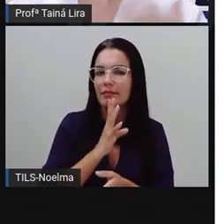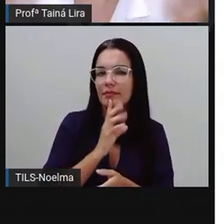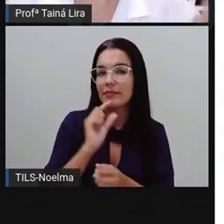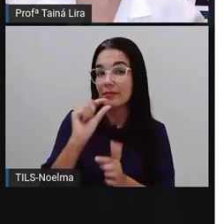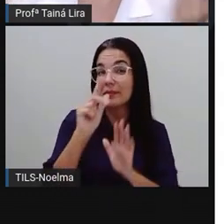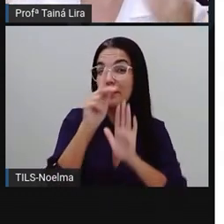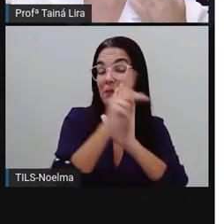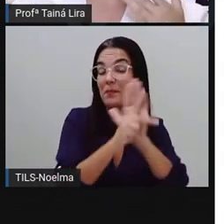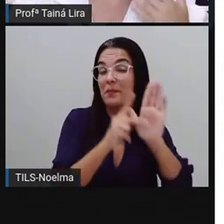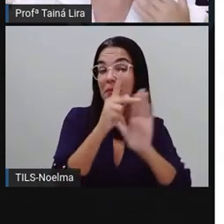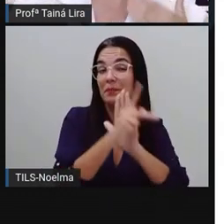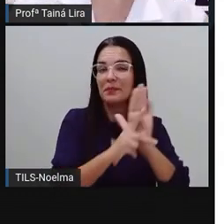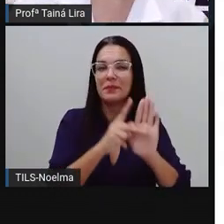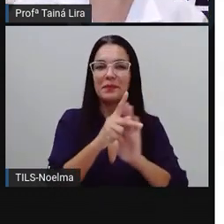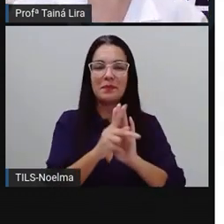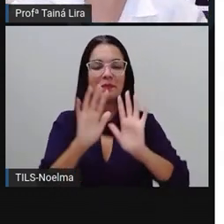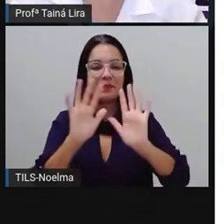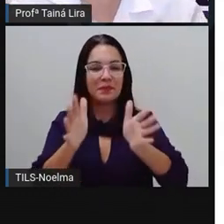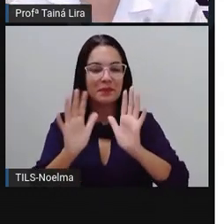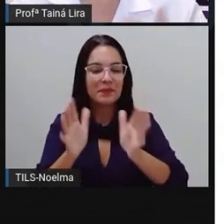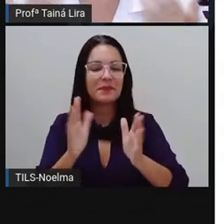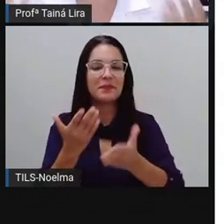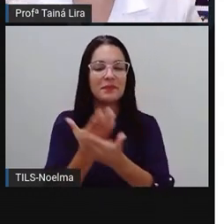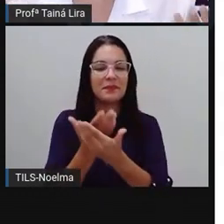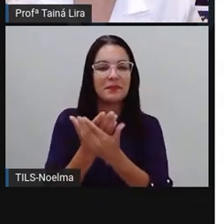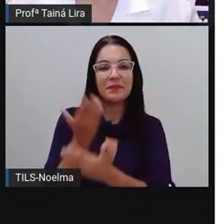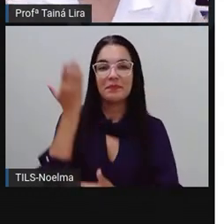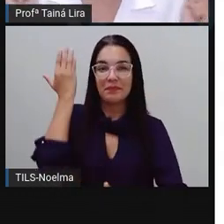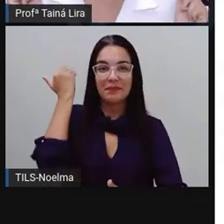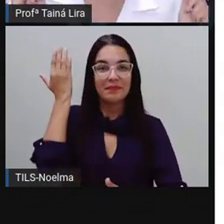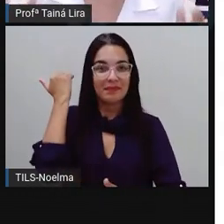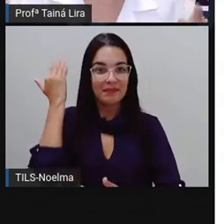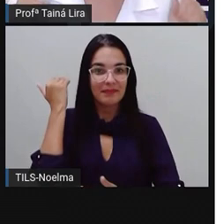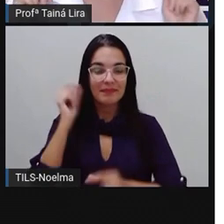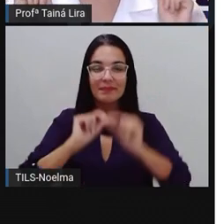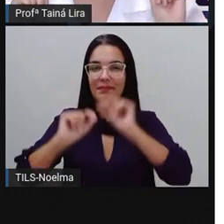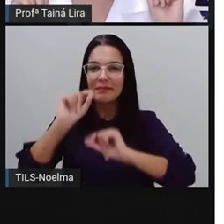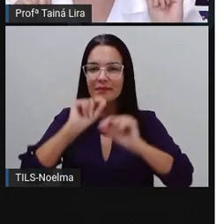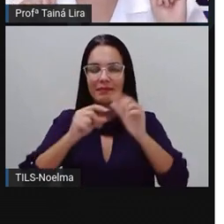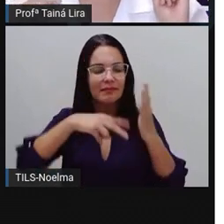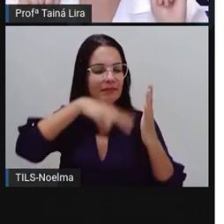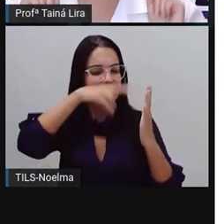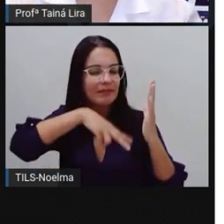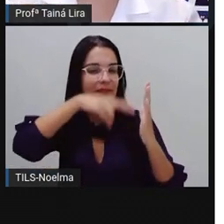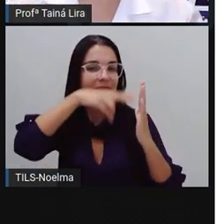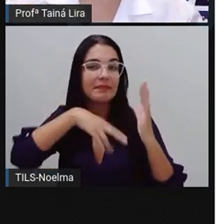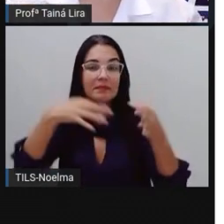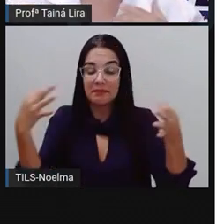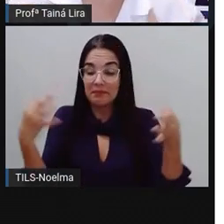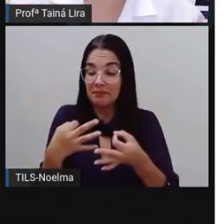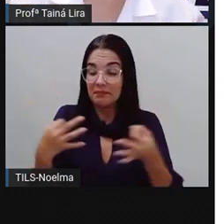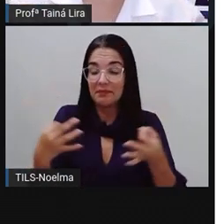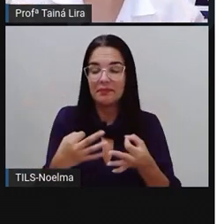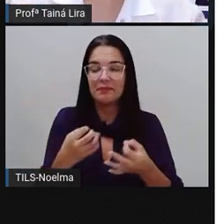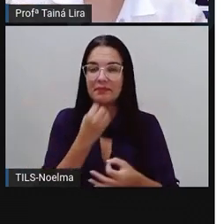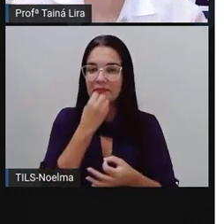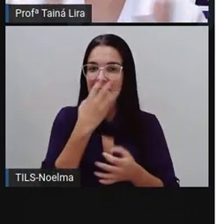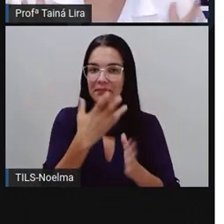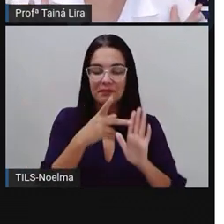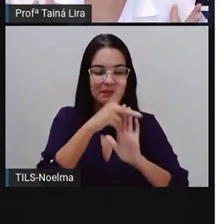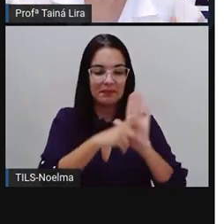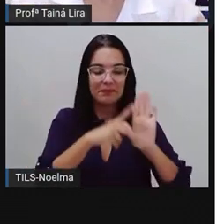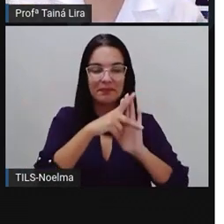poema. Nós já trabalhamos poema nas aulas anteriores e nós fizemos a leitura desse poema aí, que é o